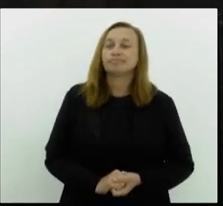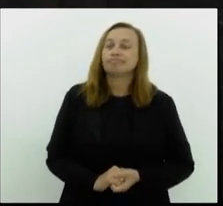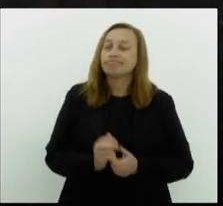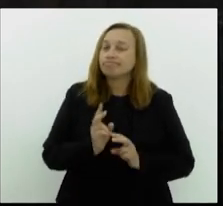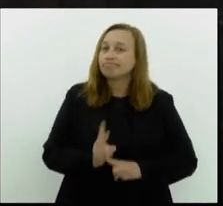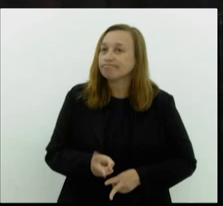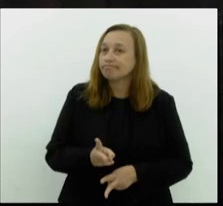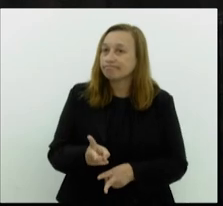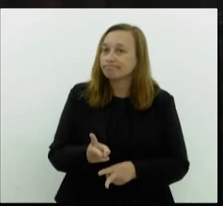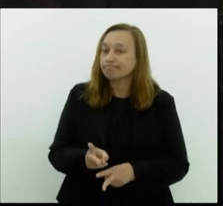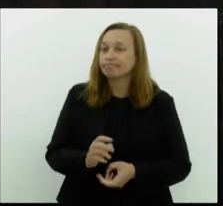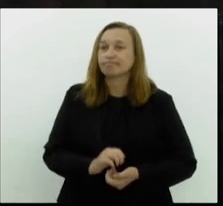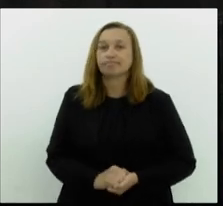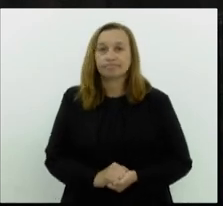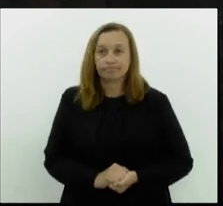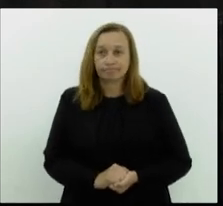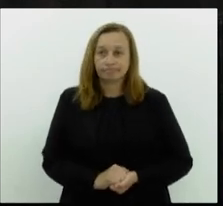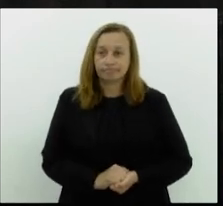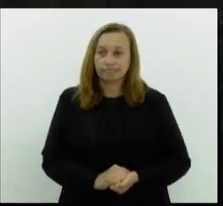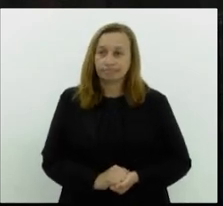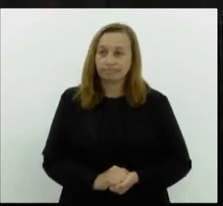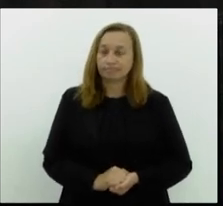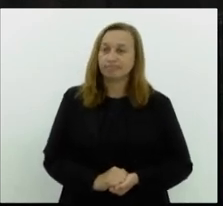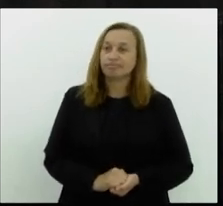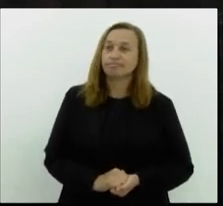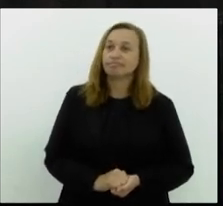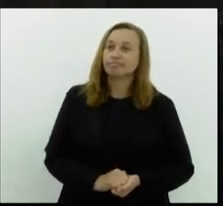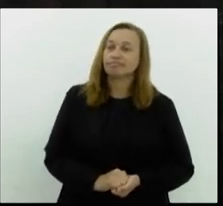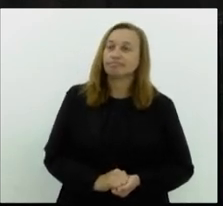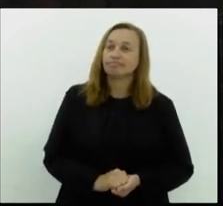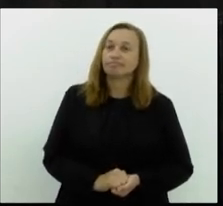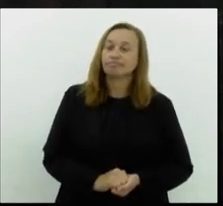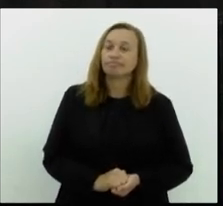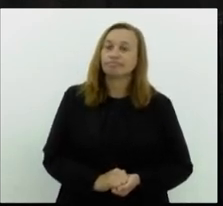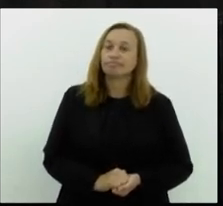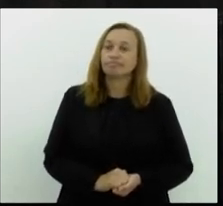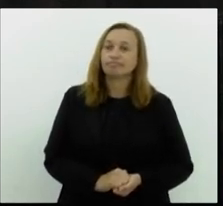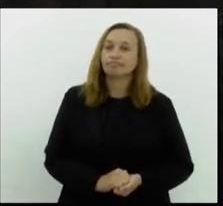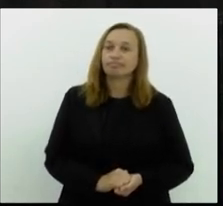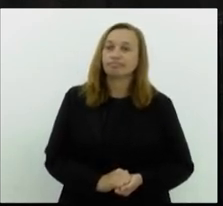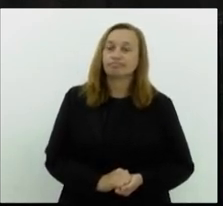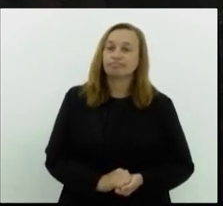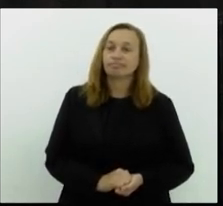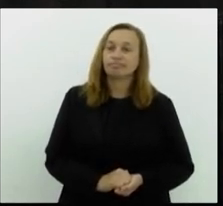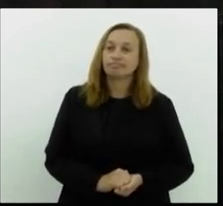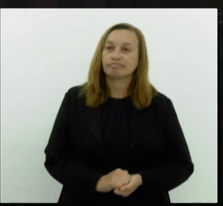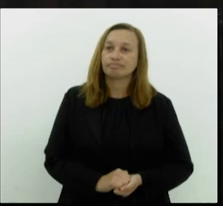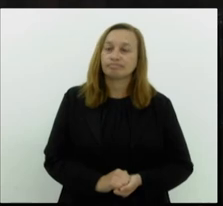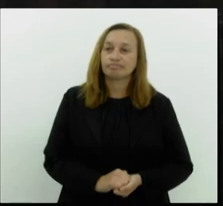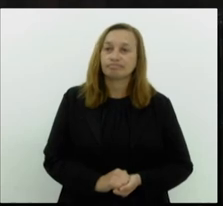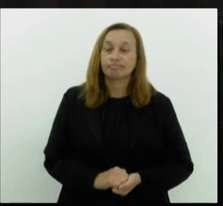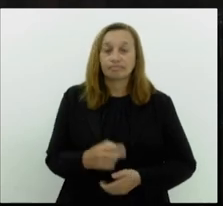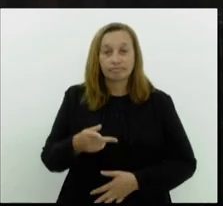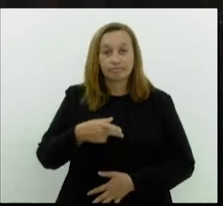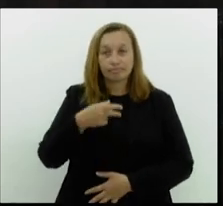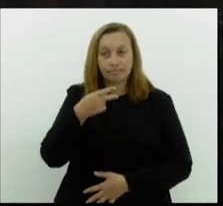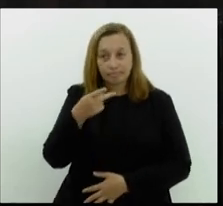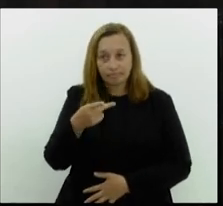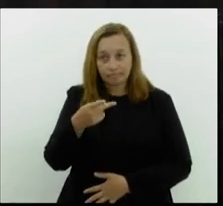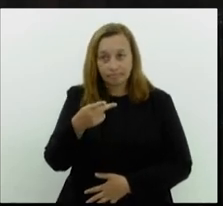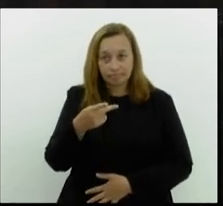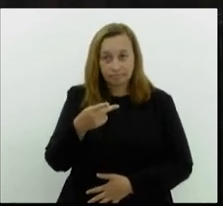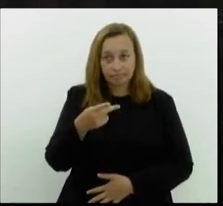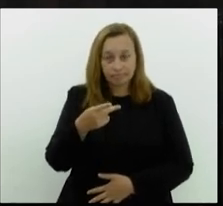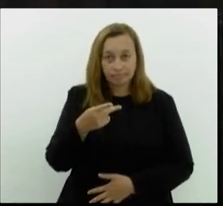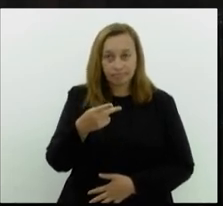continuidade aqui aos meus discursos do